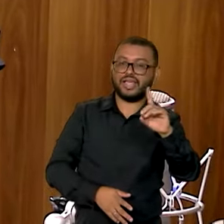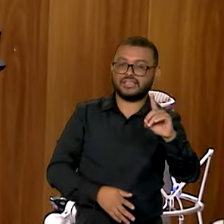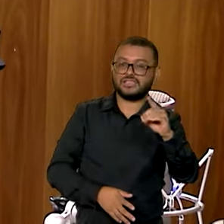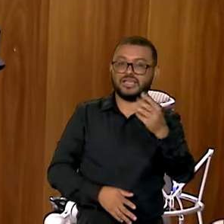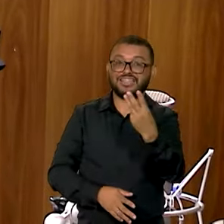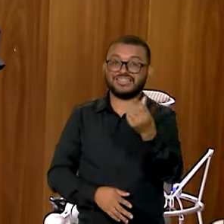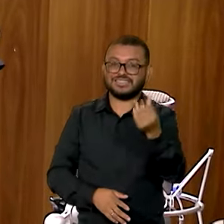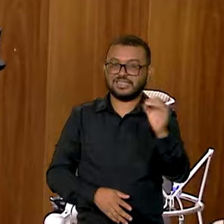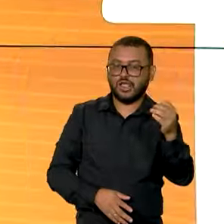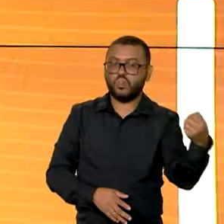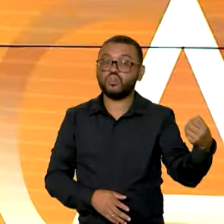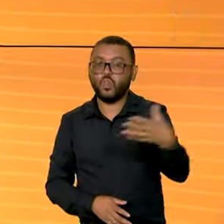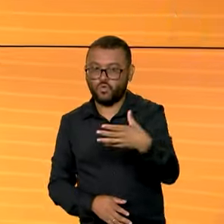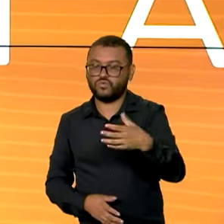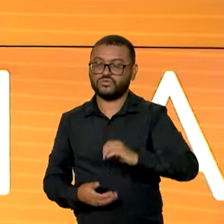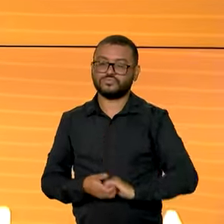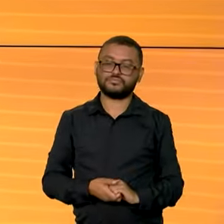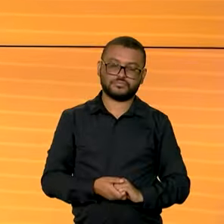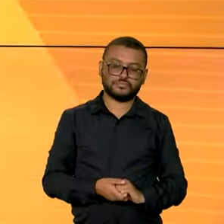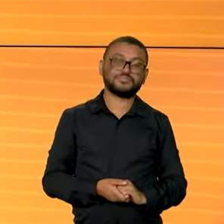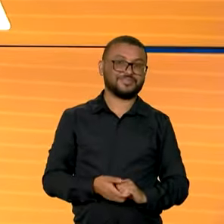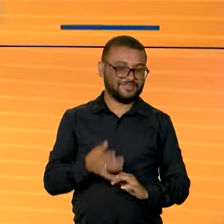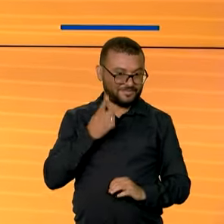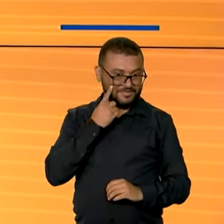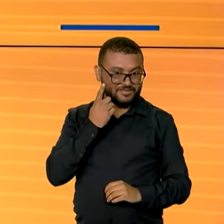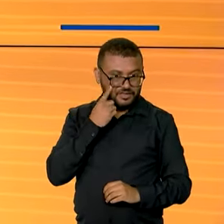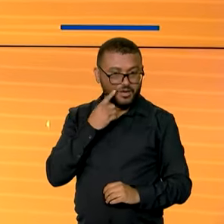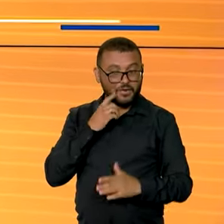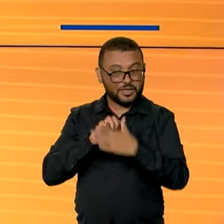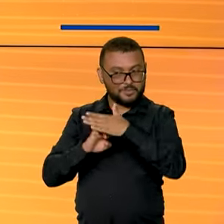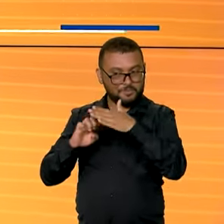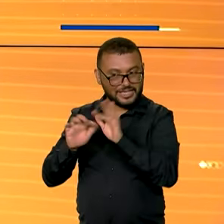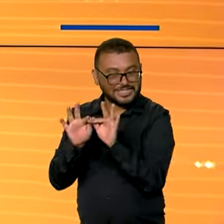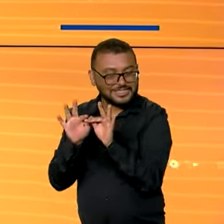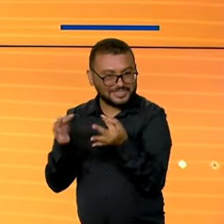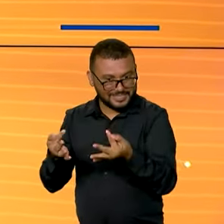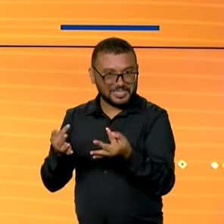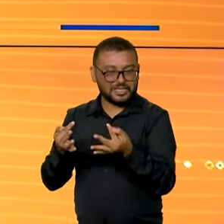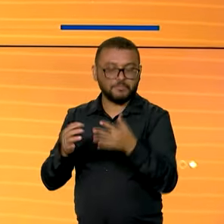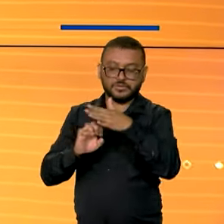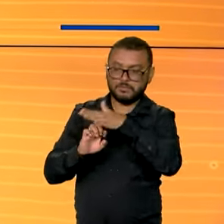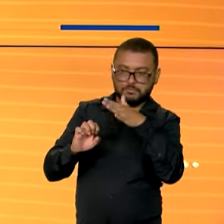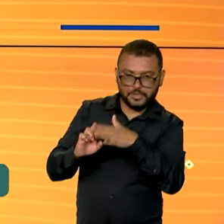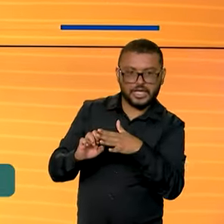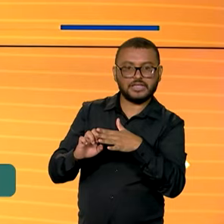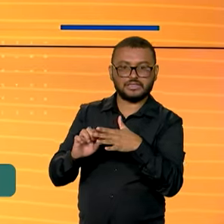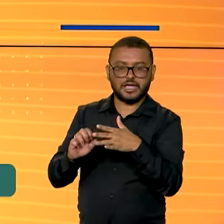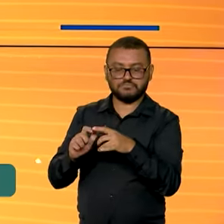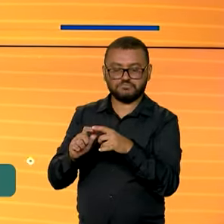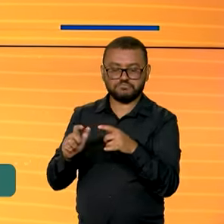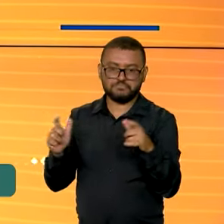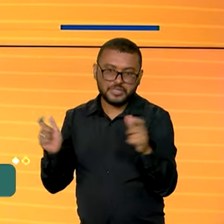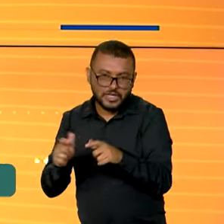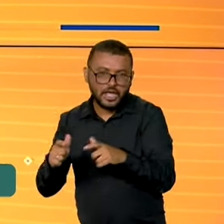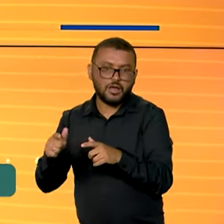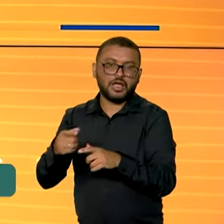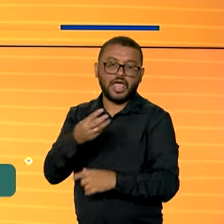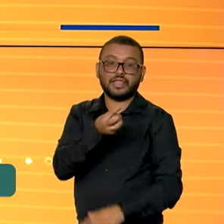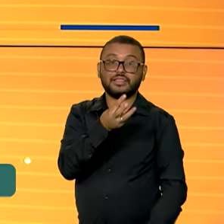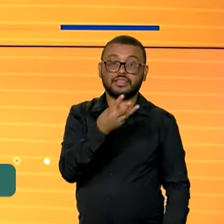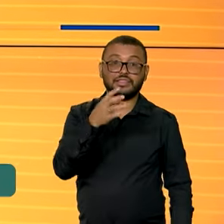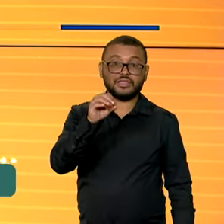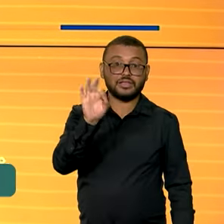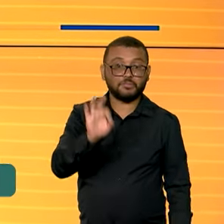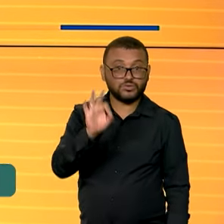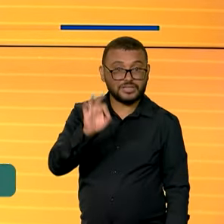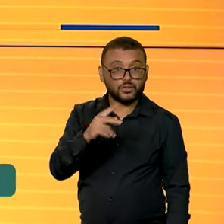de financiamento novo, né? Pois é, as microempresas e empresas de pequeno porte correspondem a 30% do